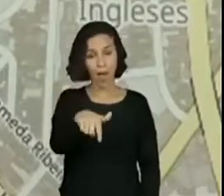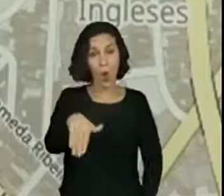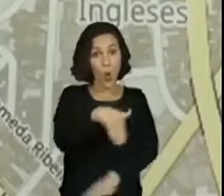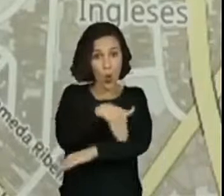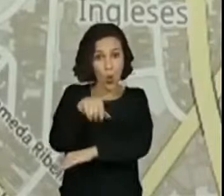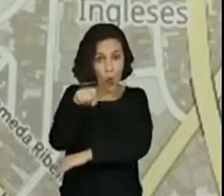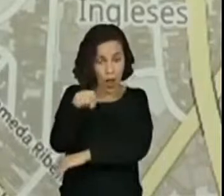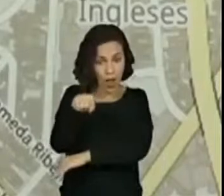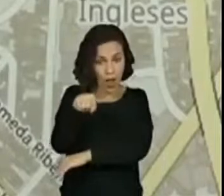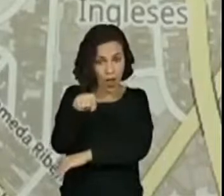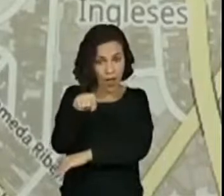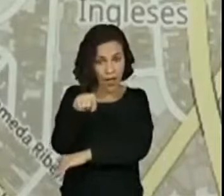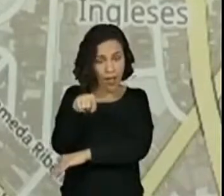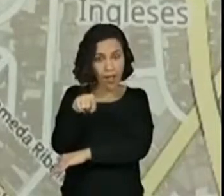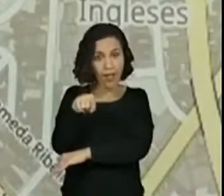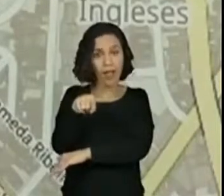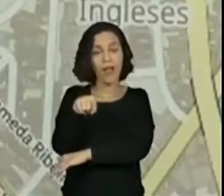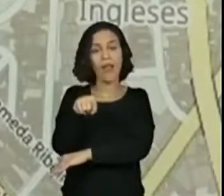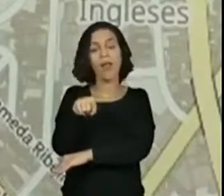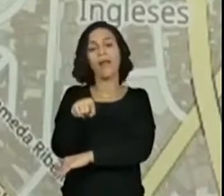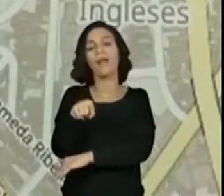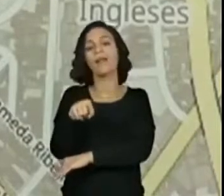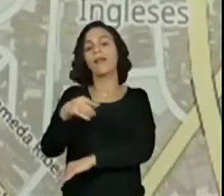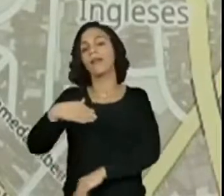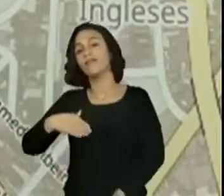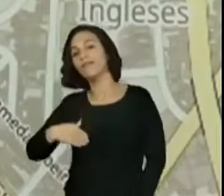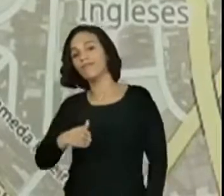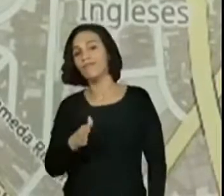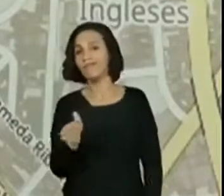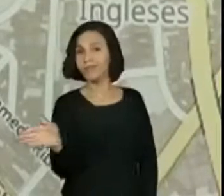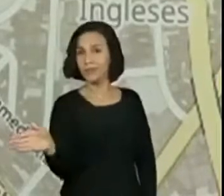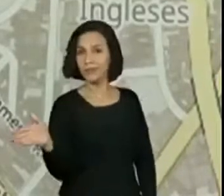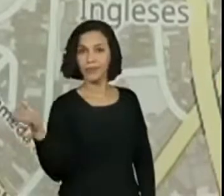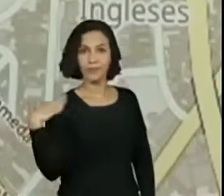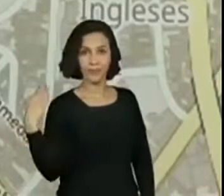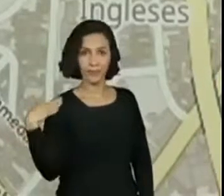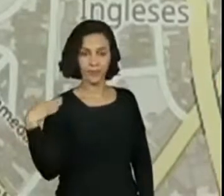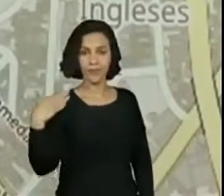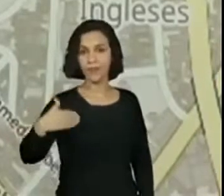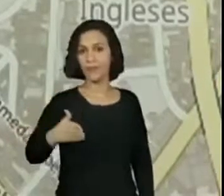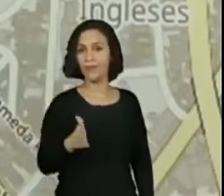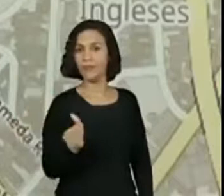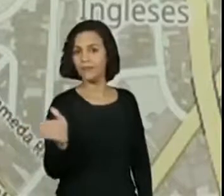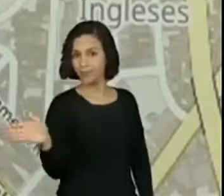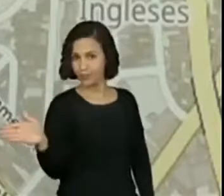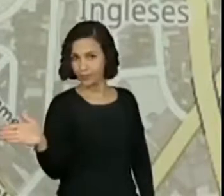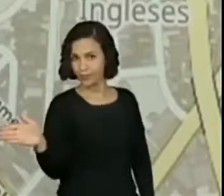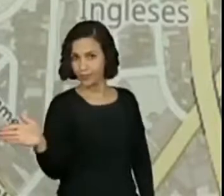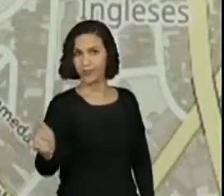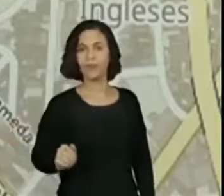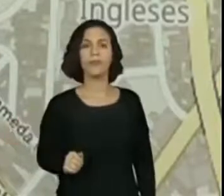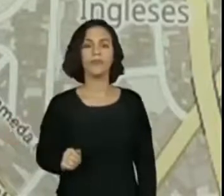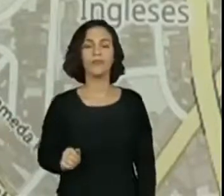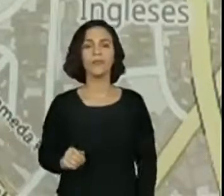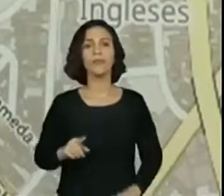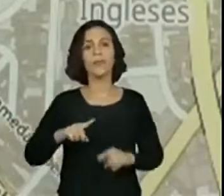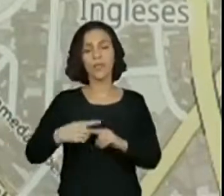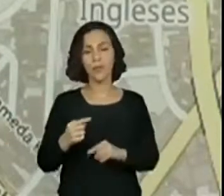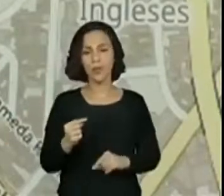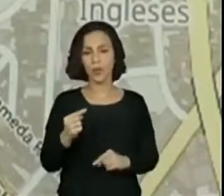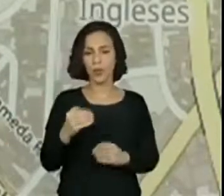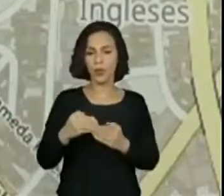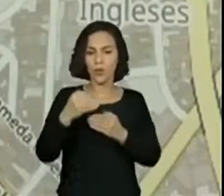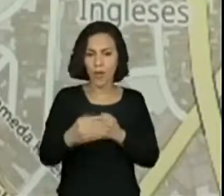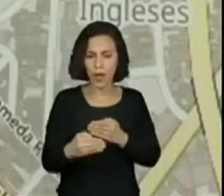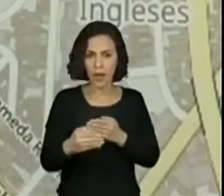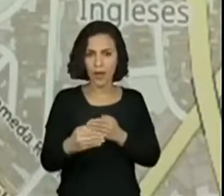rua Pamplona. Virar à esquerda, na rua Pamplona. E seguir por um,